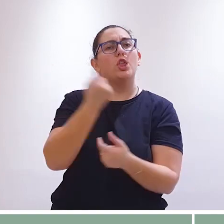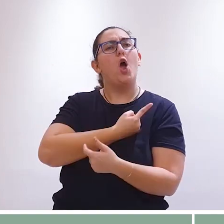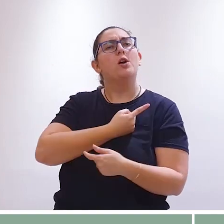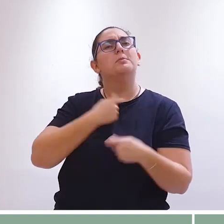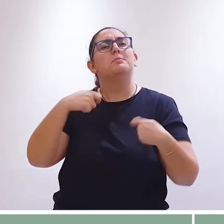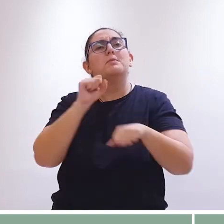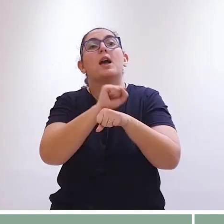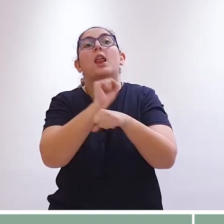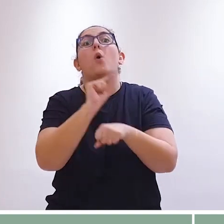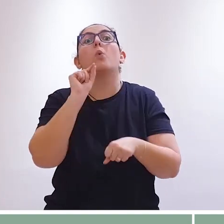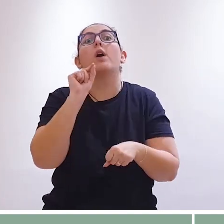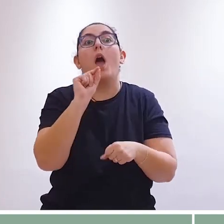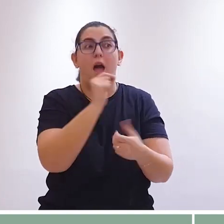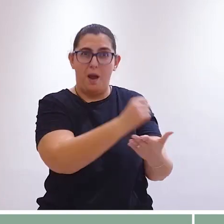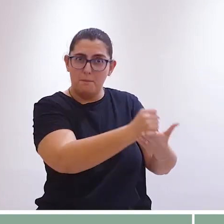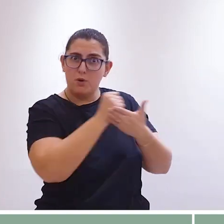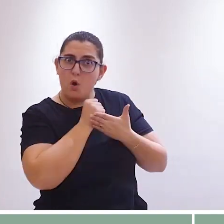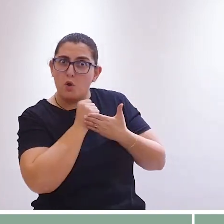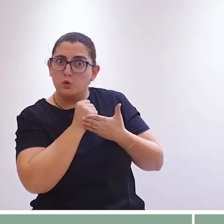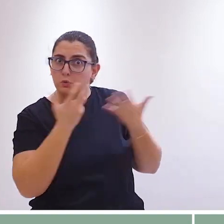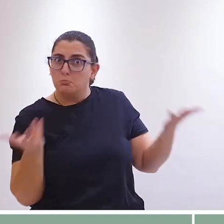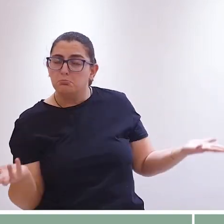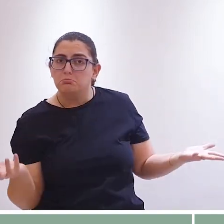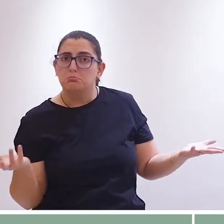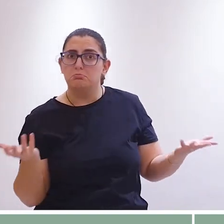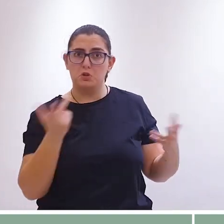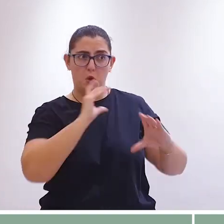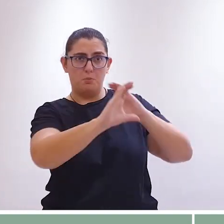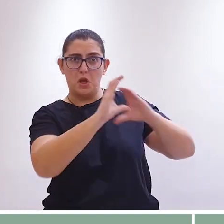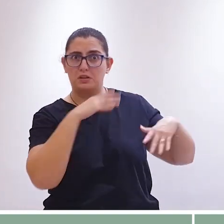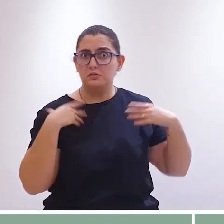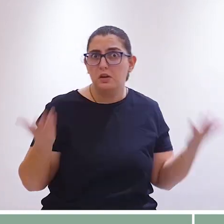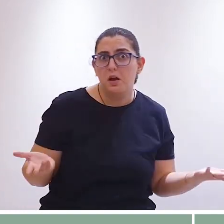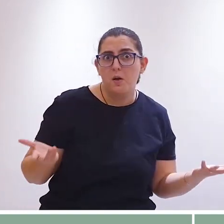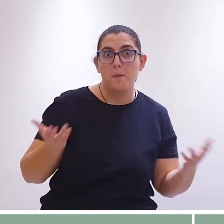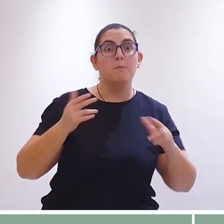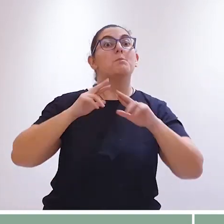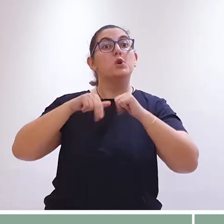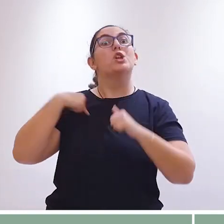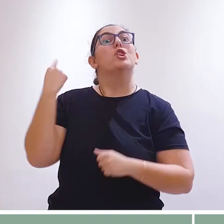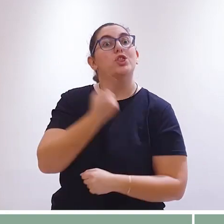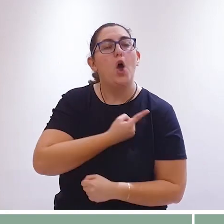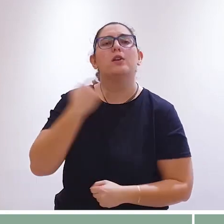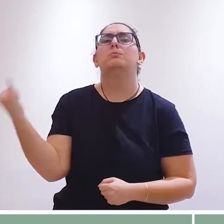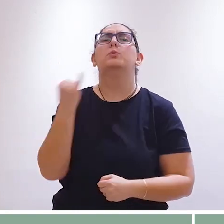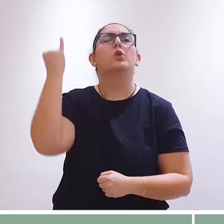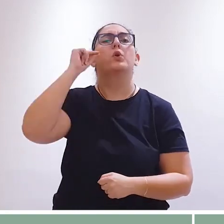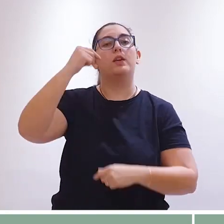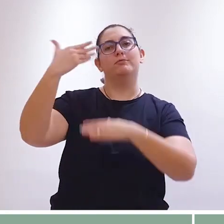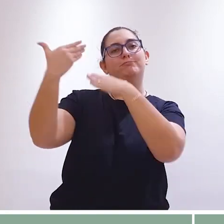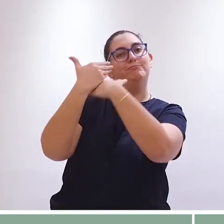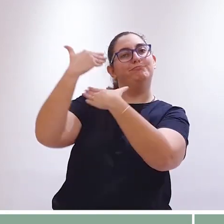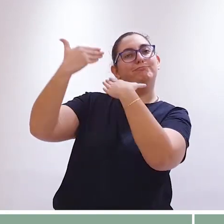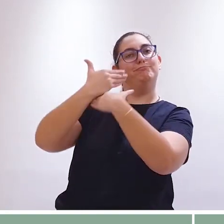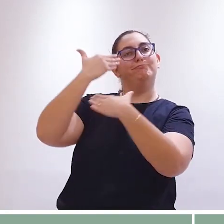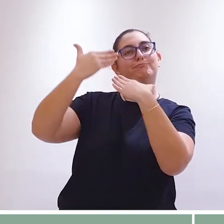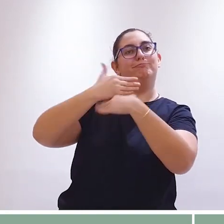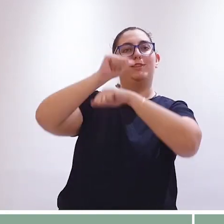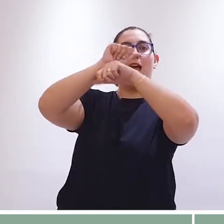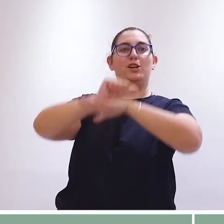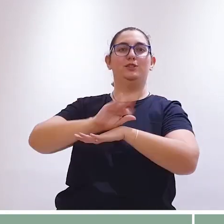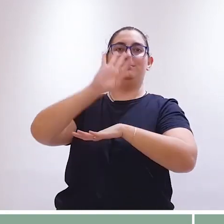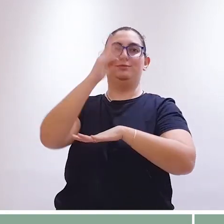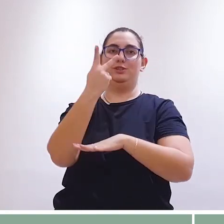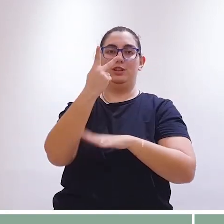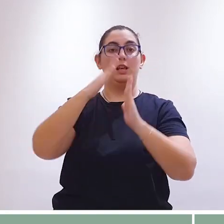Apoio, visita em casa, orientação? É muito importante a nossa participação, pois ela vai ajudando a